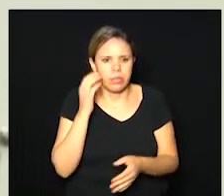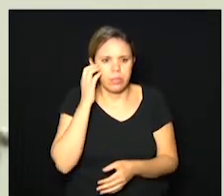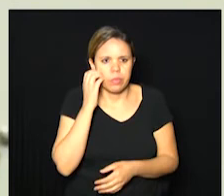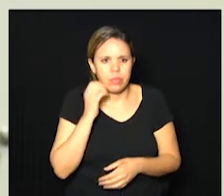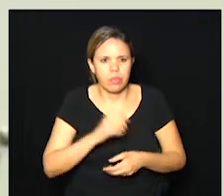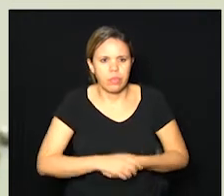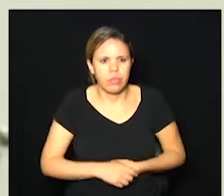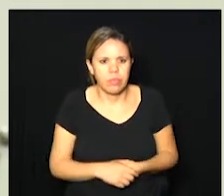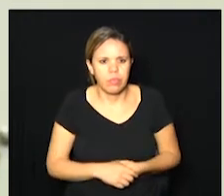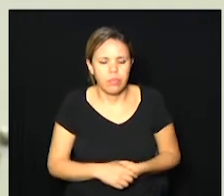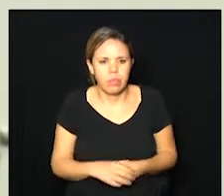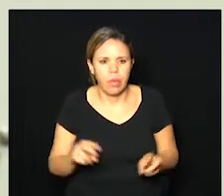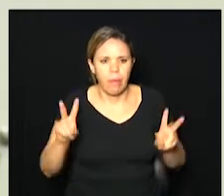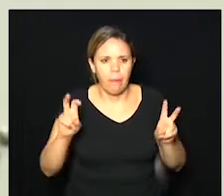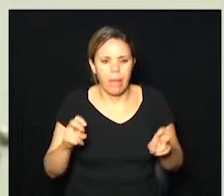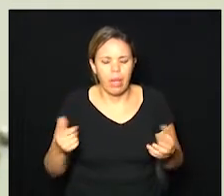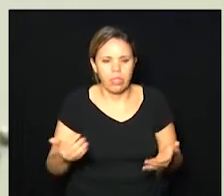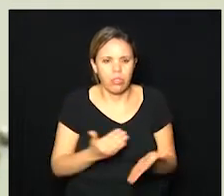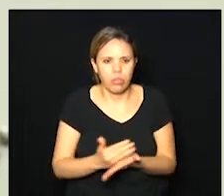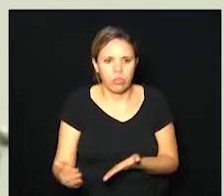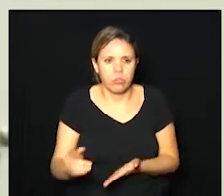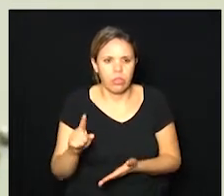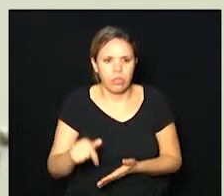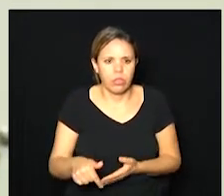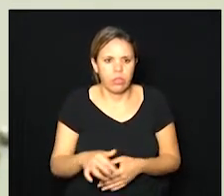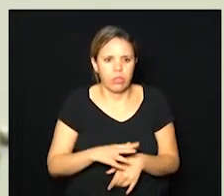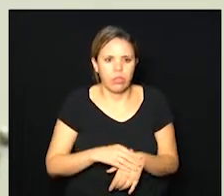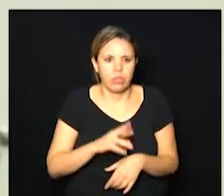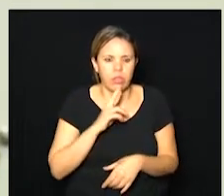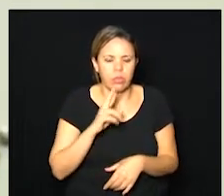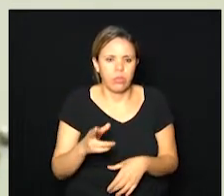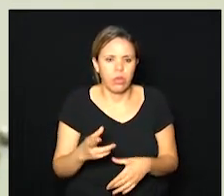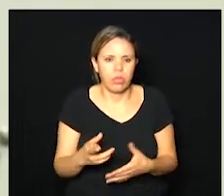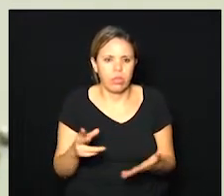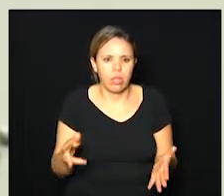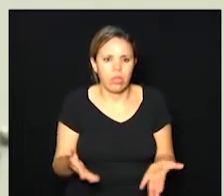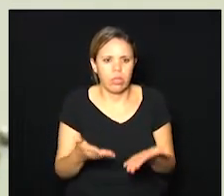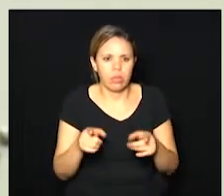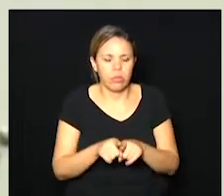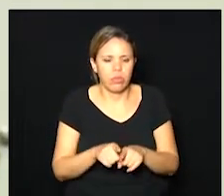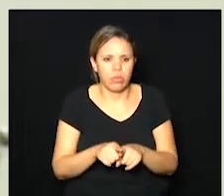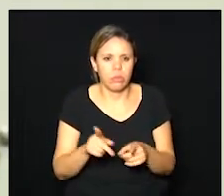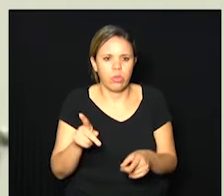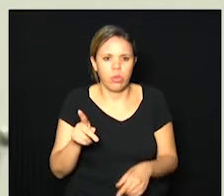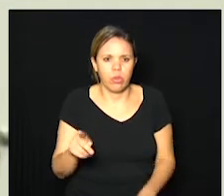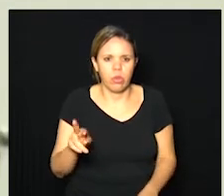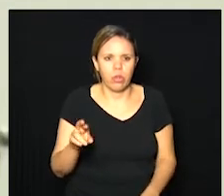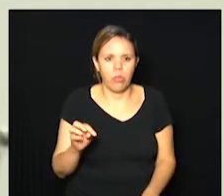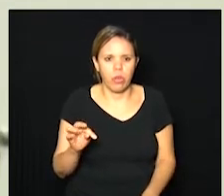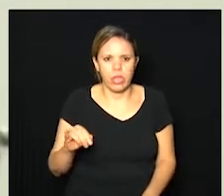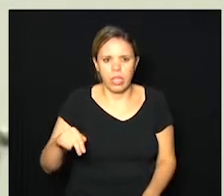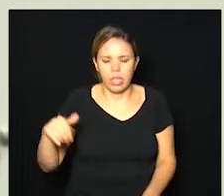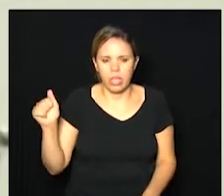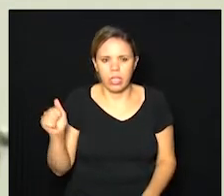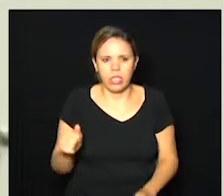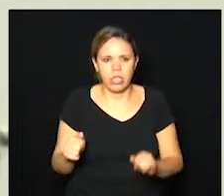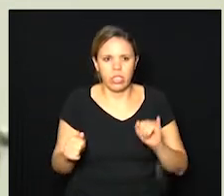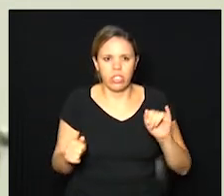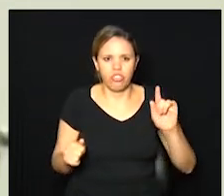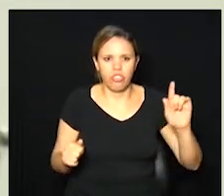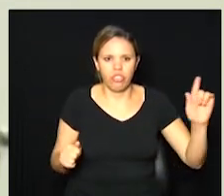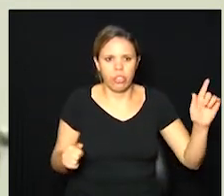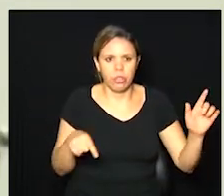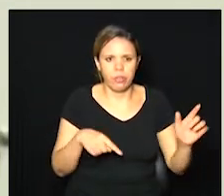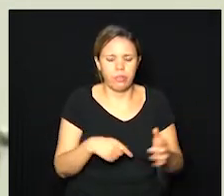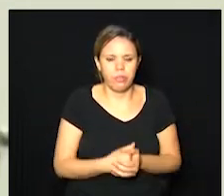digamos entre aspas mais primitiva da resposta imunológica mediada por proteína e depois você tem IgG que é